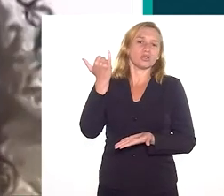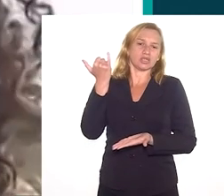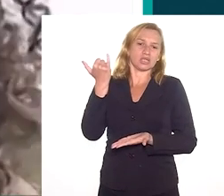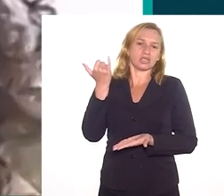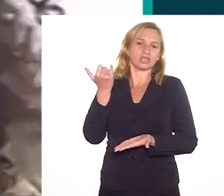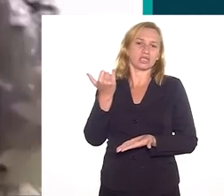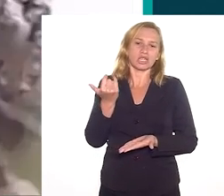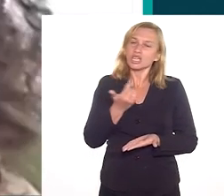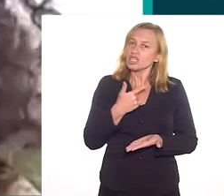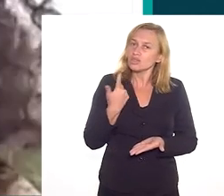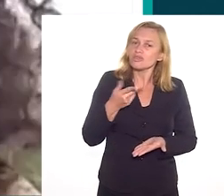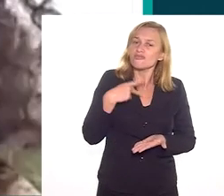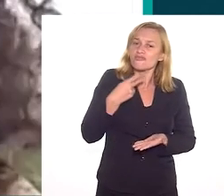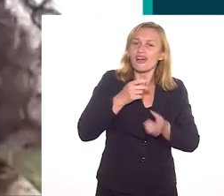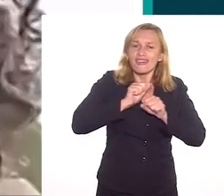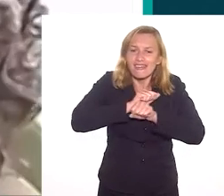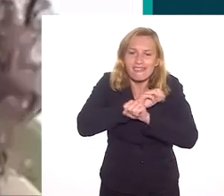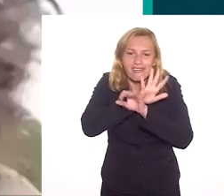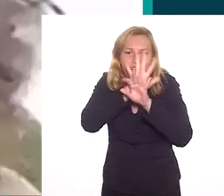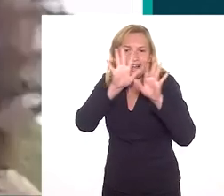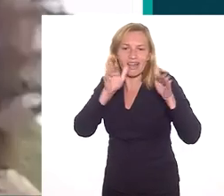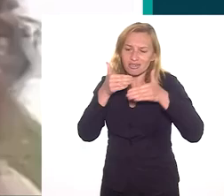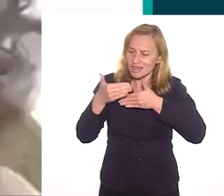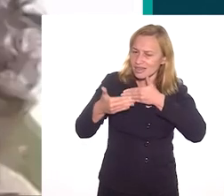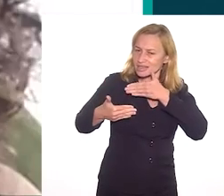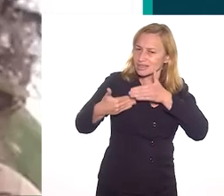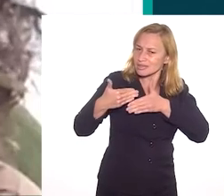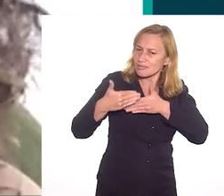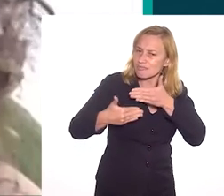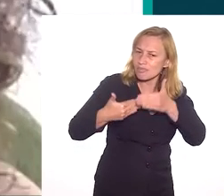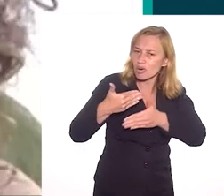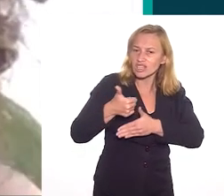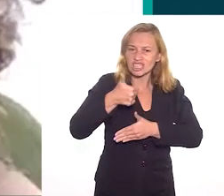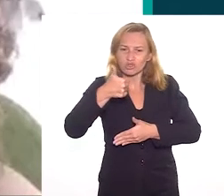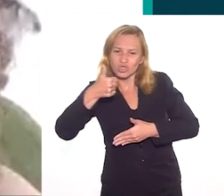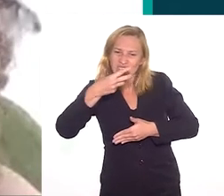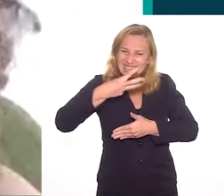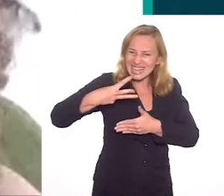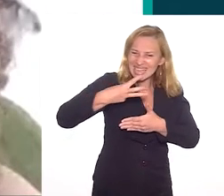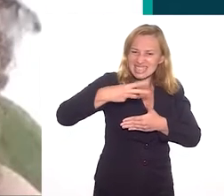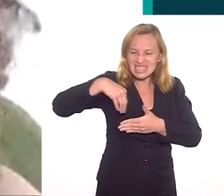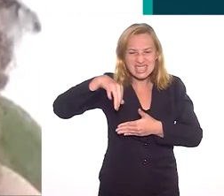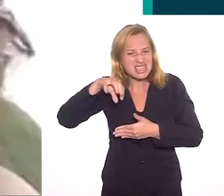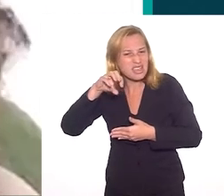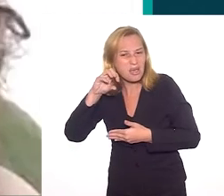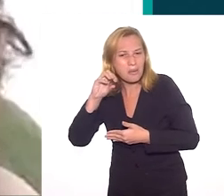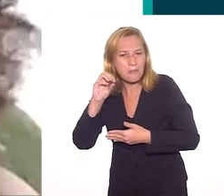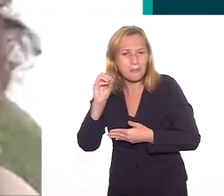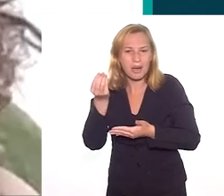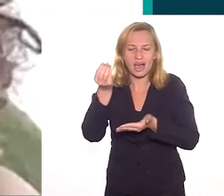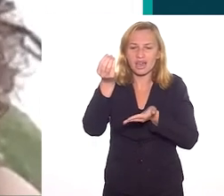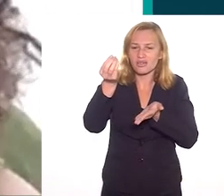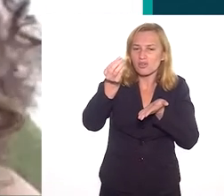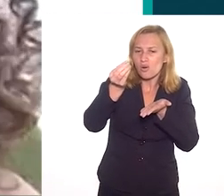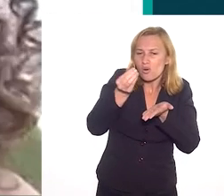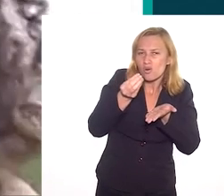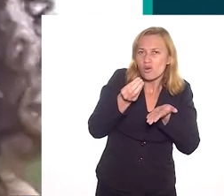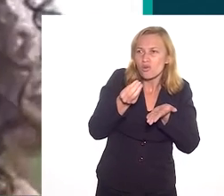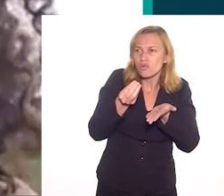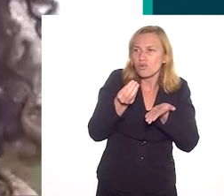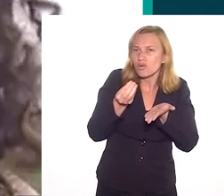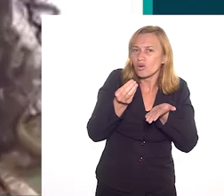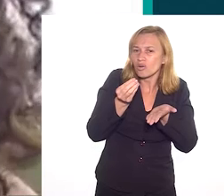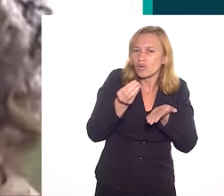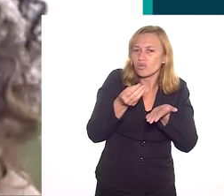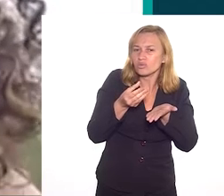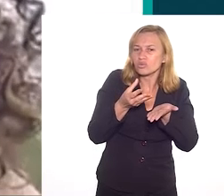básica, é muito importante que a gente deixe muito claro que esse processo do 13 de maio foi uma grande